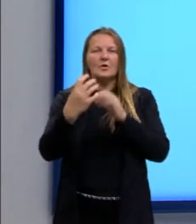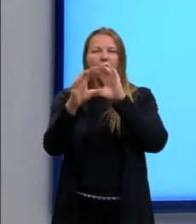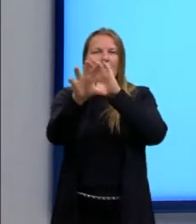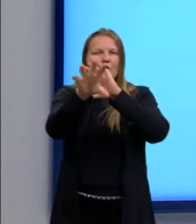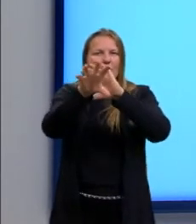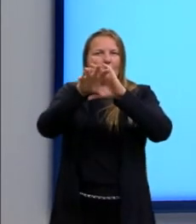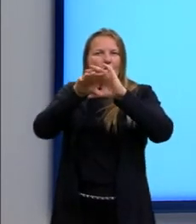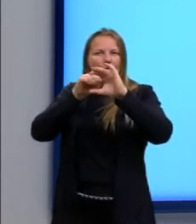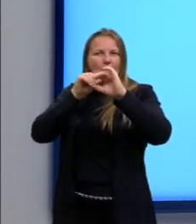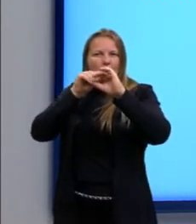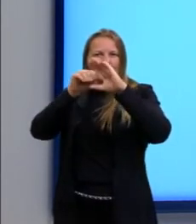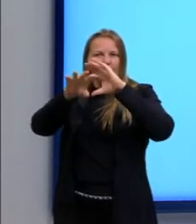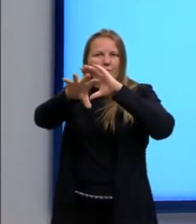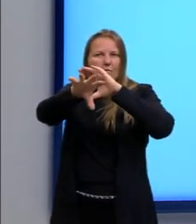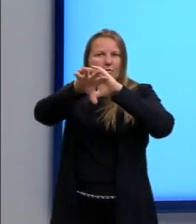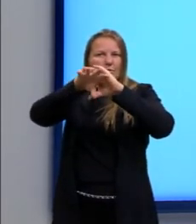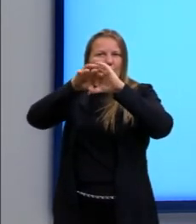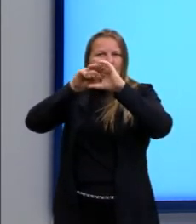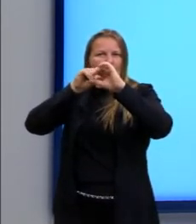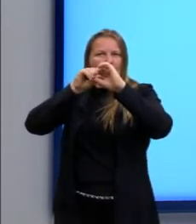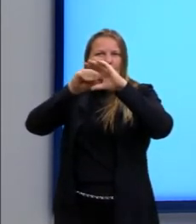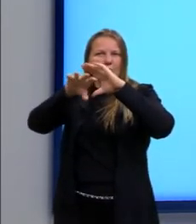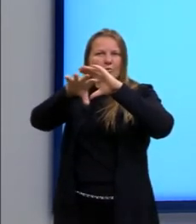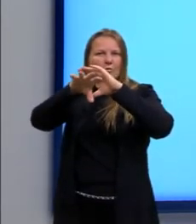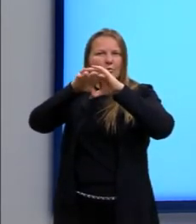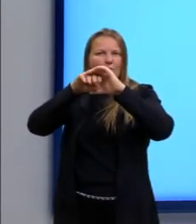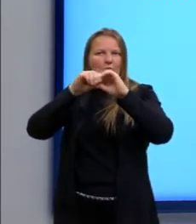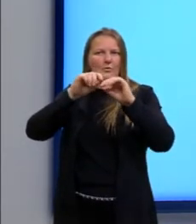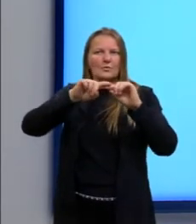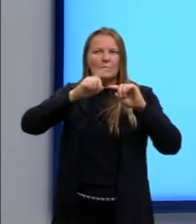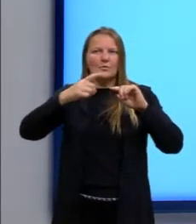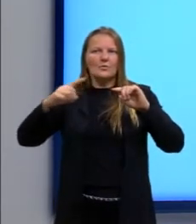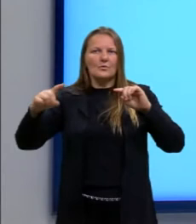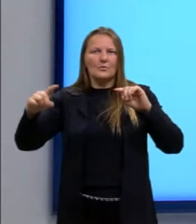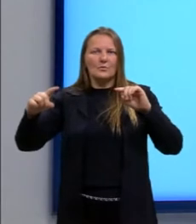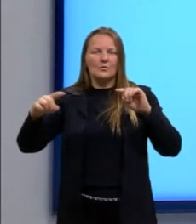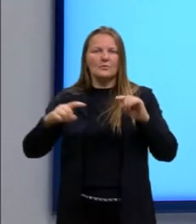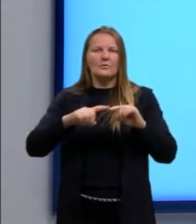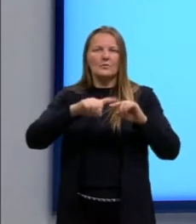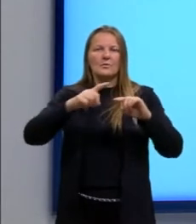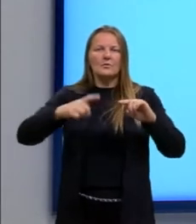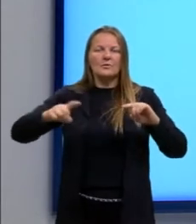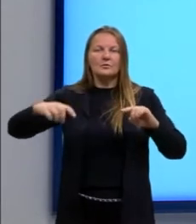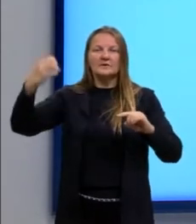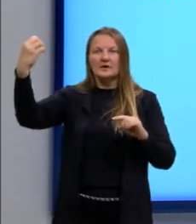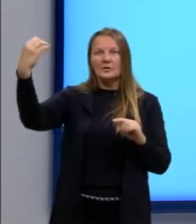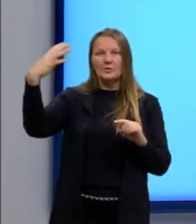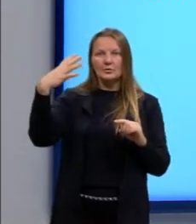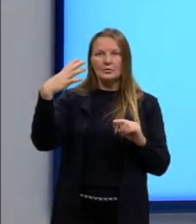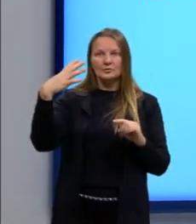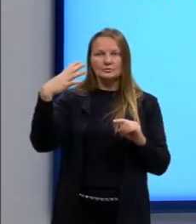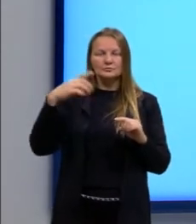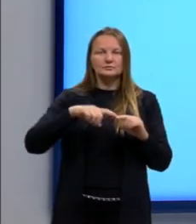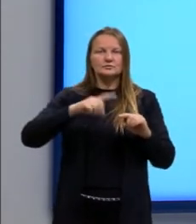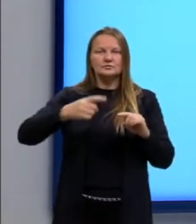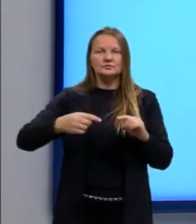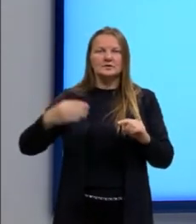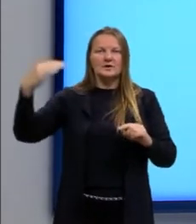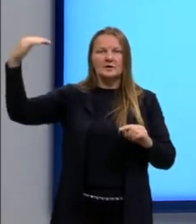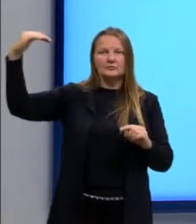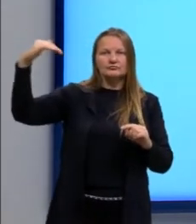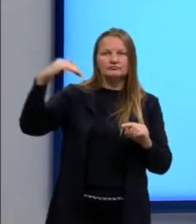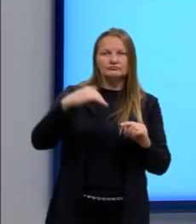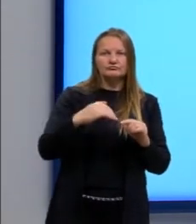que vai fazer, então, que só passe uma dessas direções. Porque a onda da luz, ela é transversal.